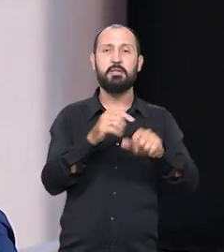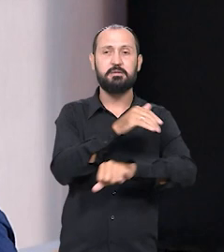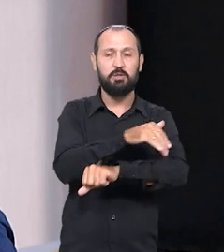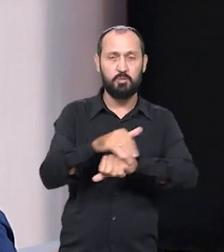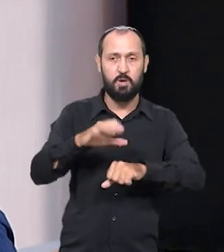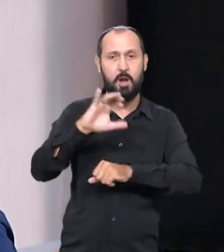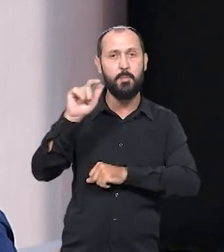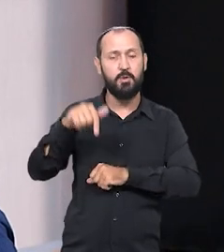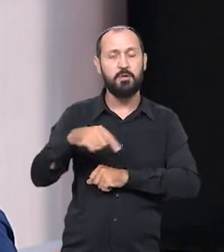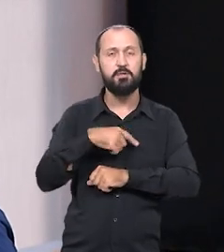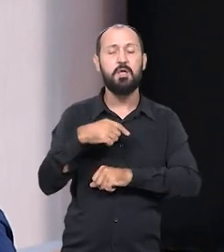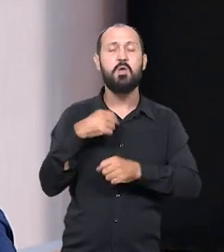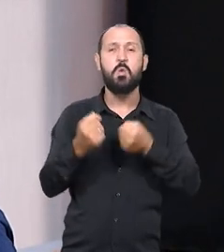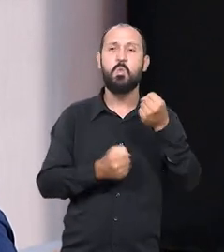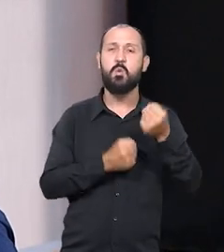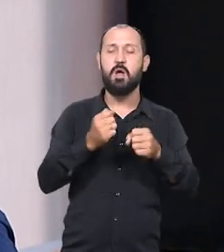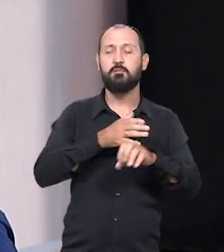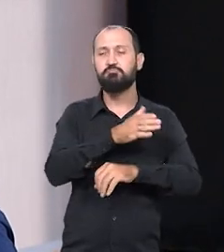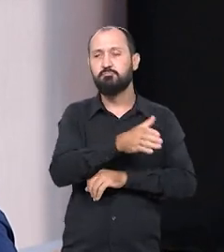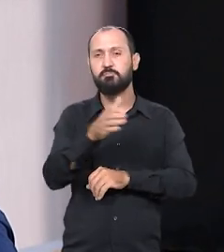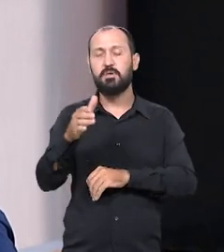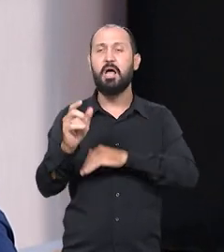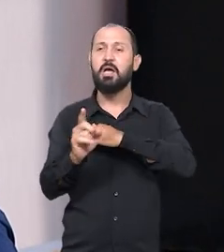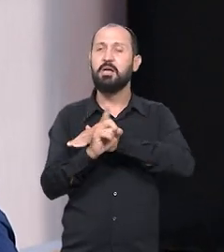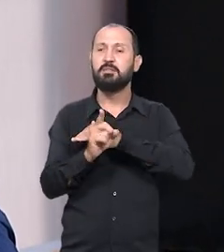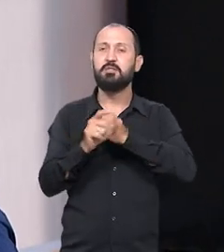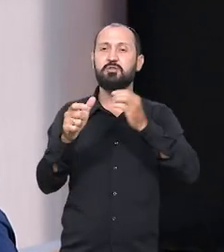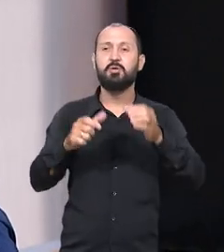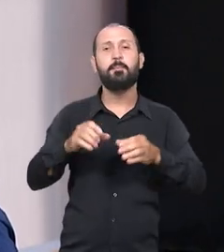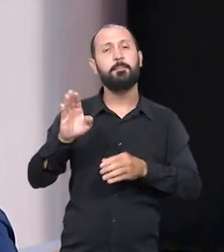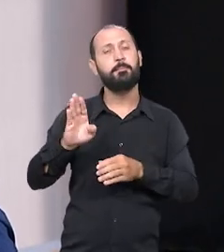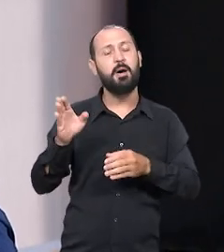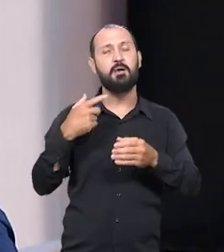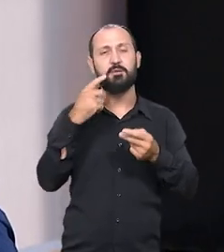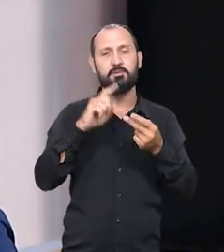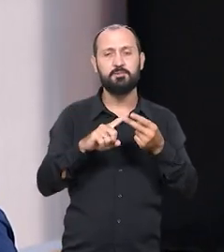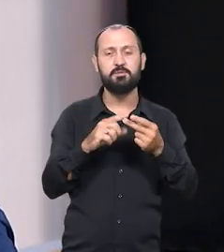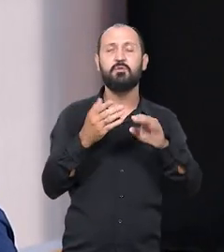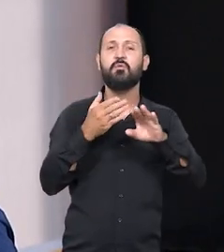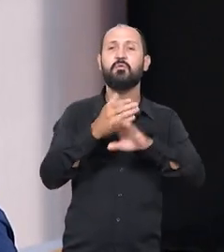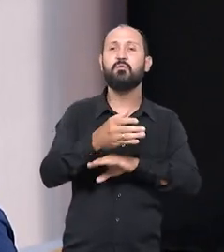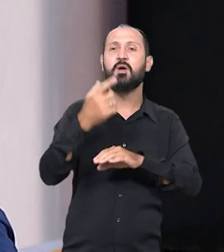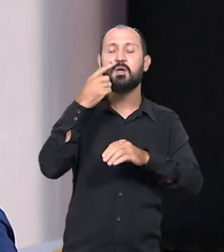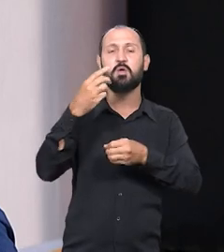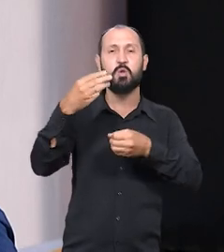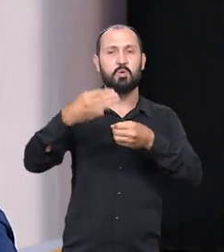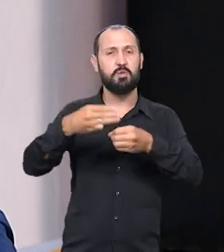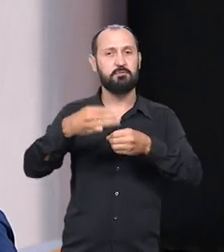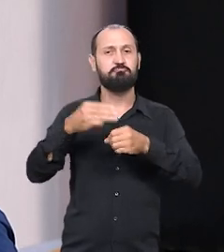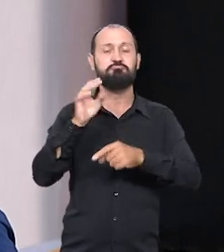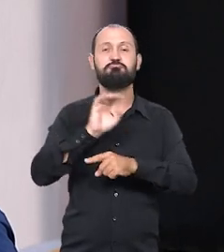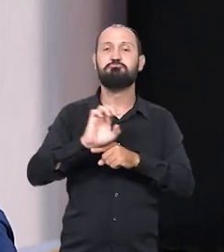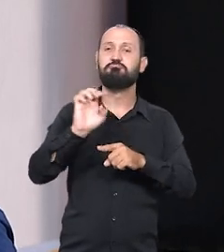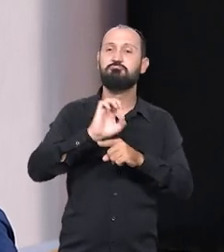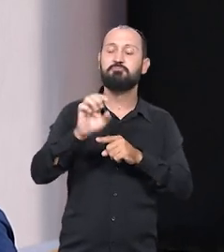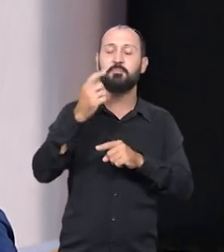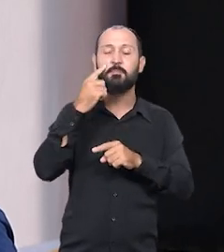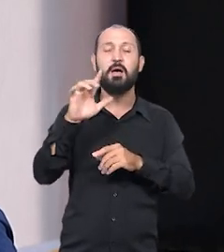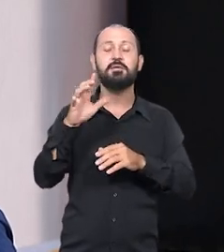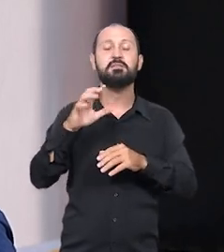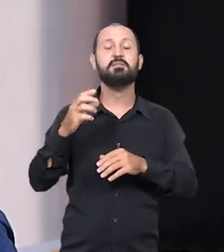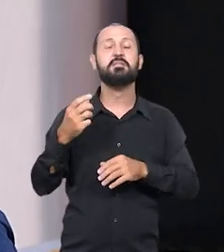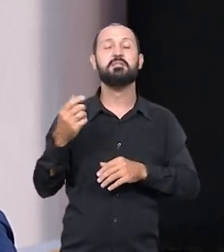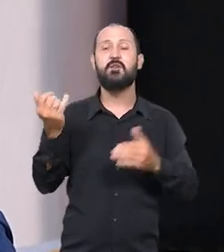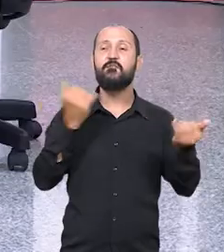nas ruas de Campo Grande. Tem um carro do nosso gabinete que atende os bairros. Passaremos também aí para o interior do estado para